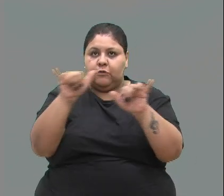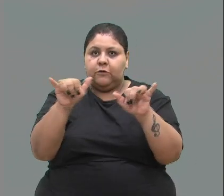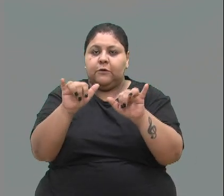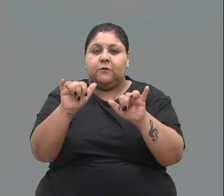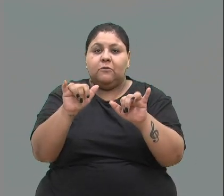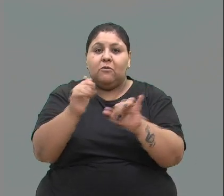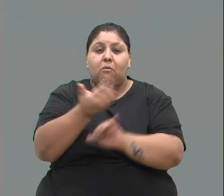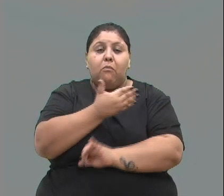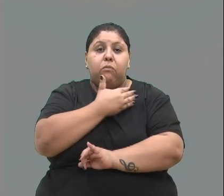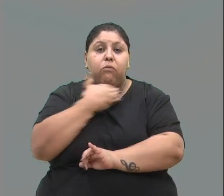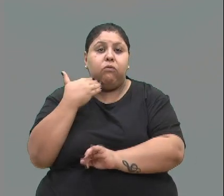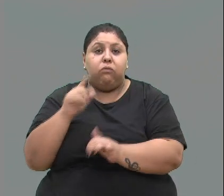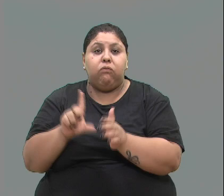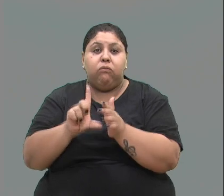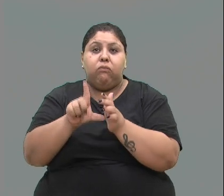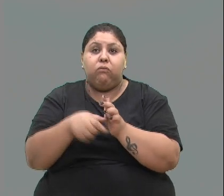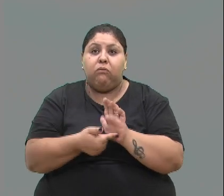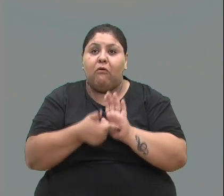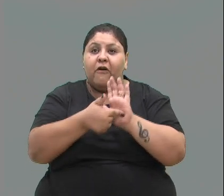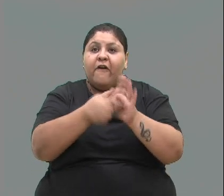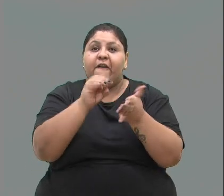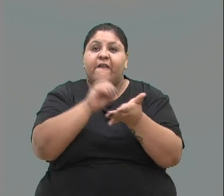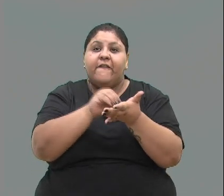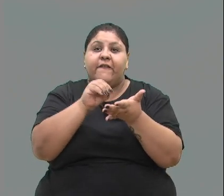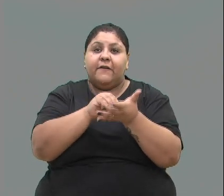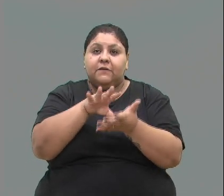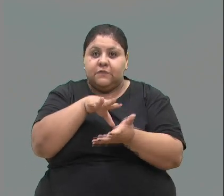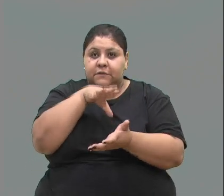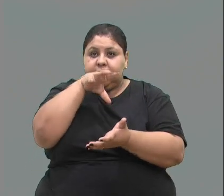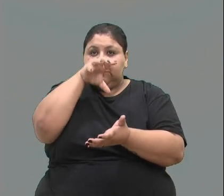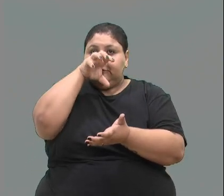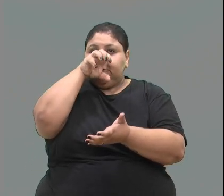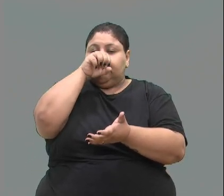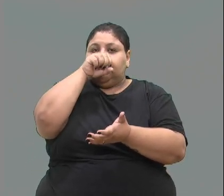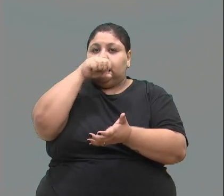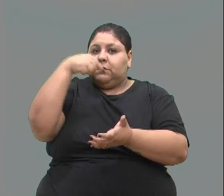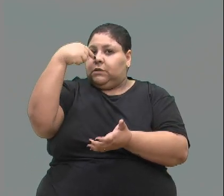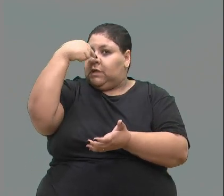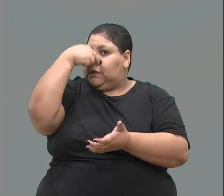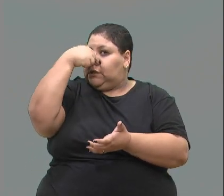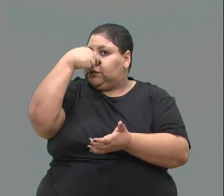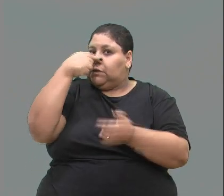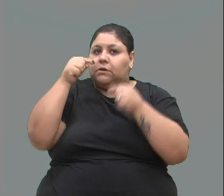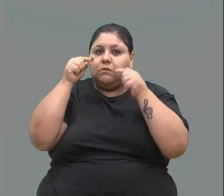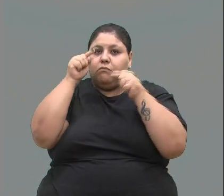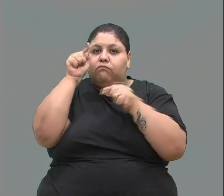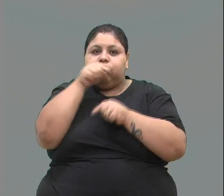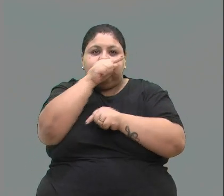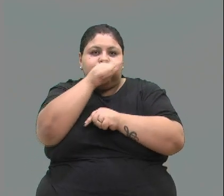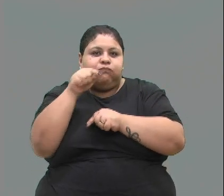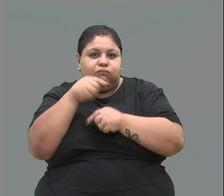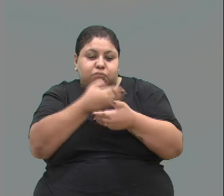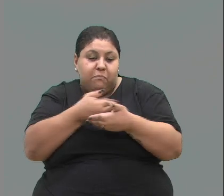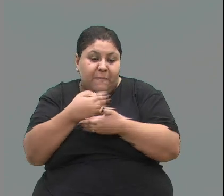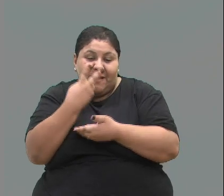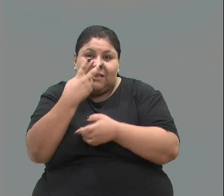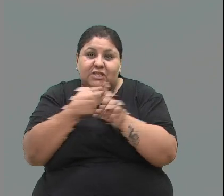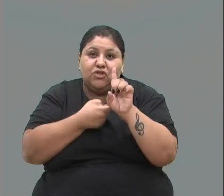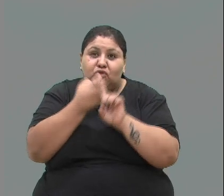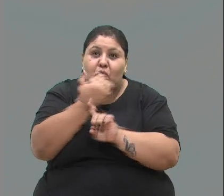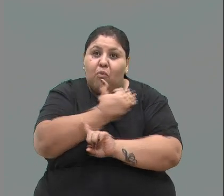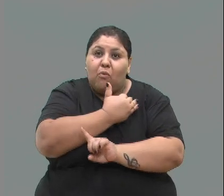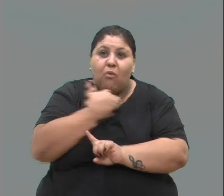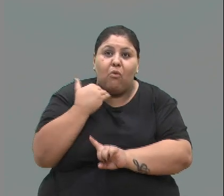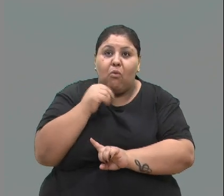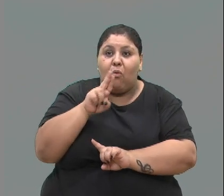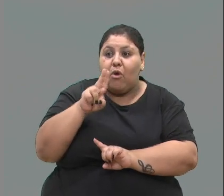faleceu após apresentar falta de ar e nariz trancado. bebê de dois meses morre em